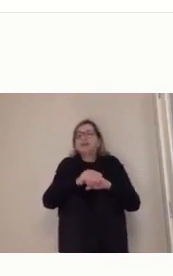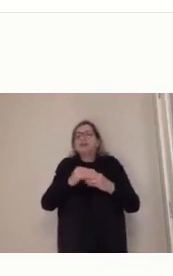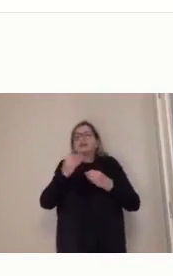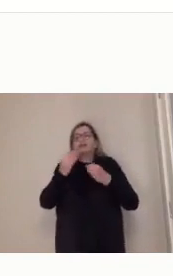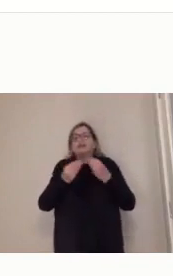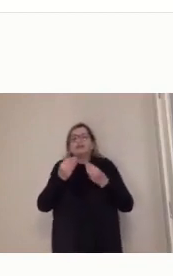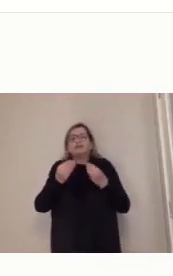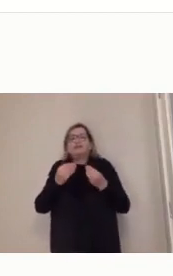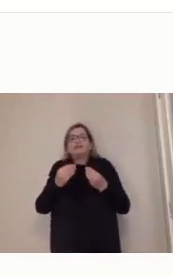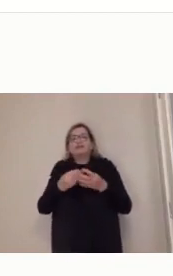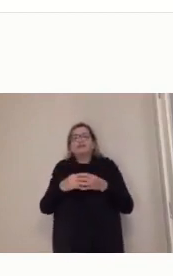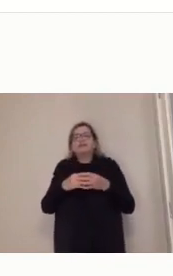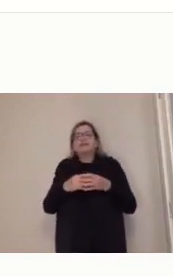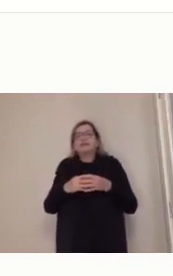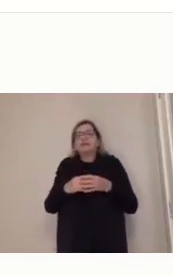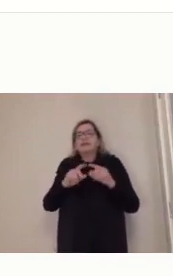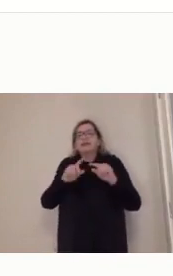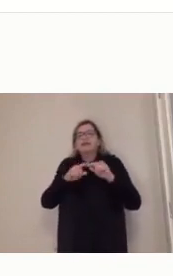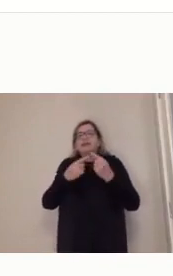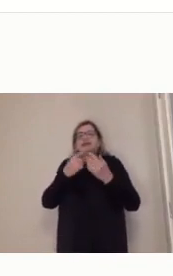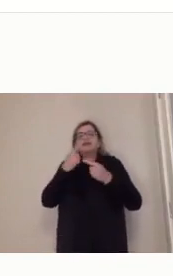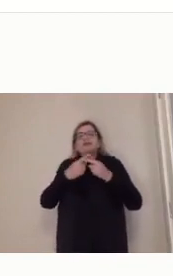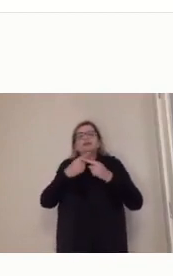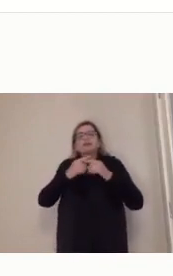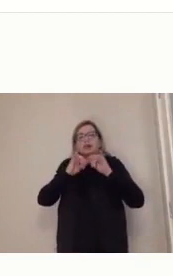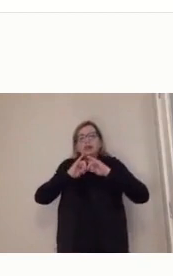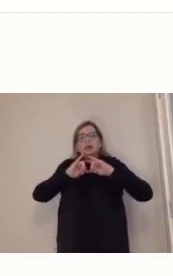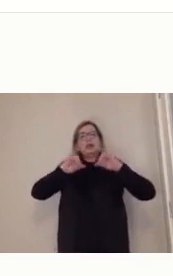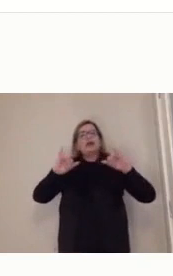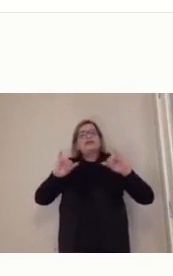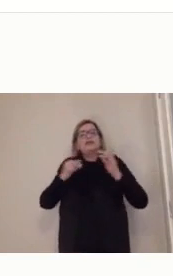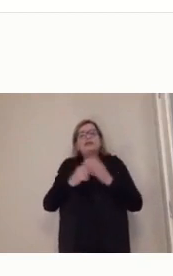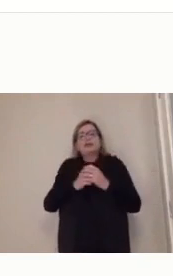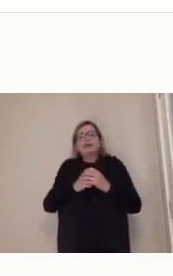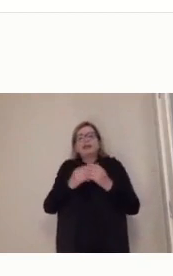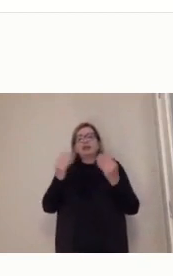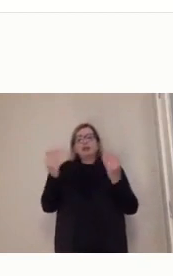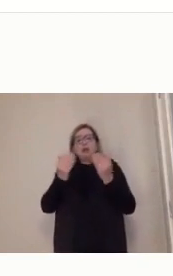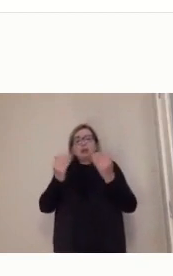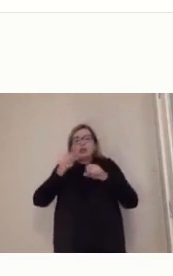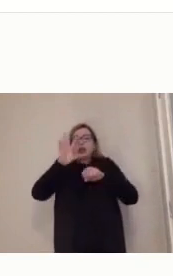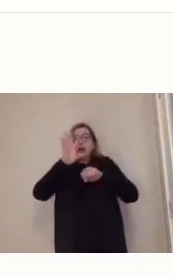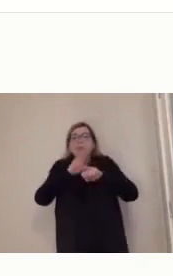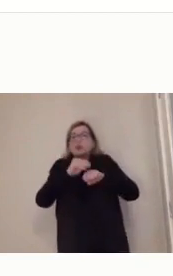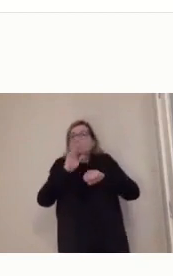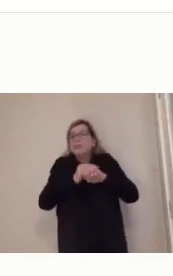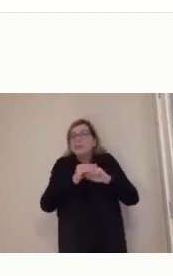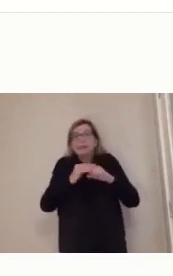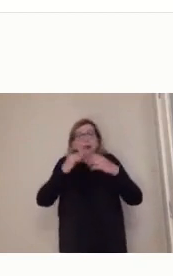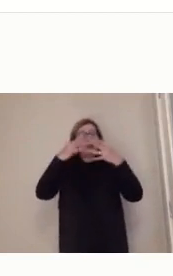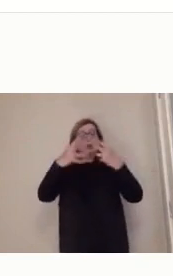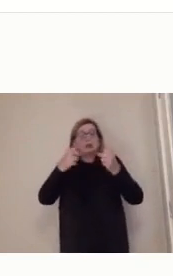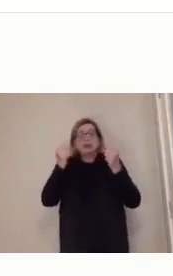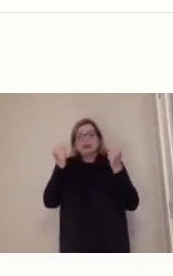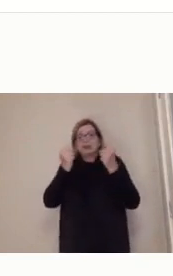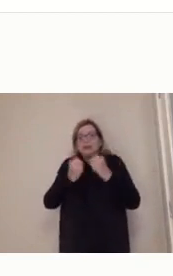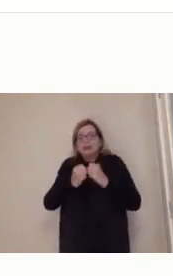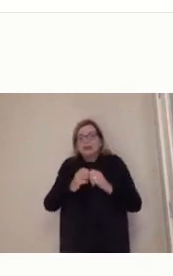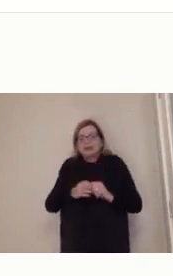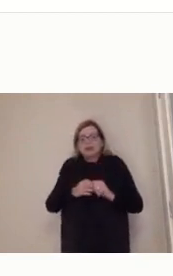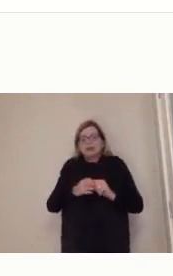que ele está acessível a todo mundo? Se a gente for lembrar, na época do iluminismo, acho que todos nós estudamos iluminismo, né?